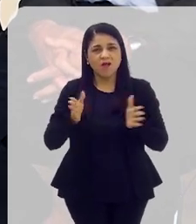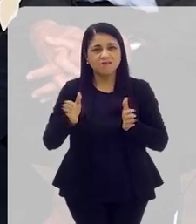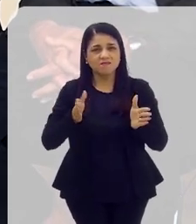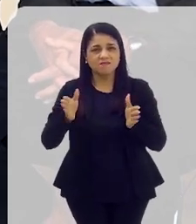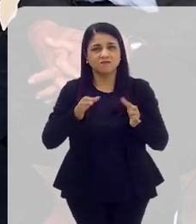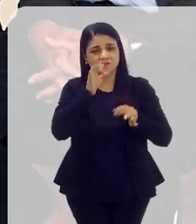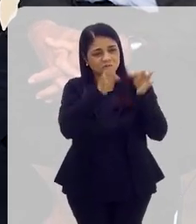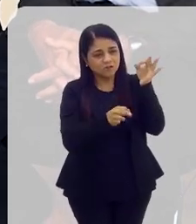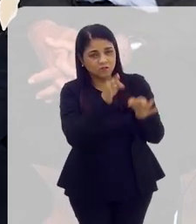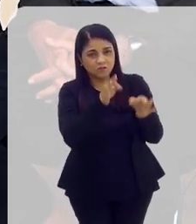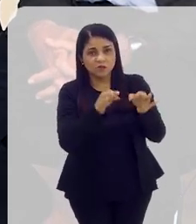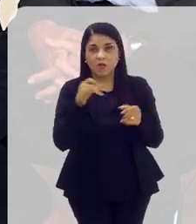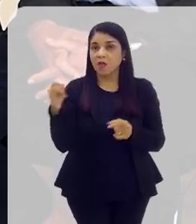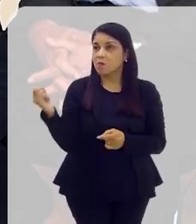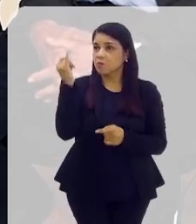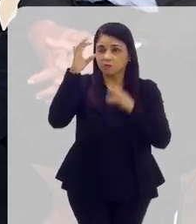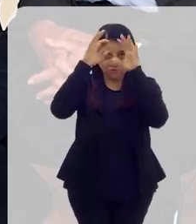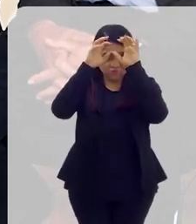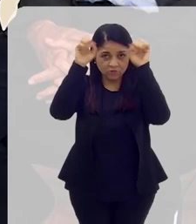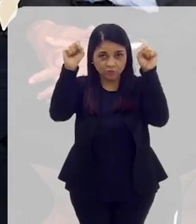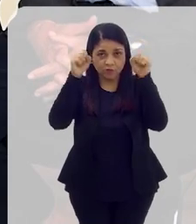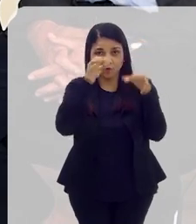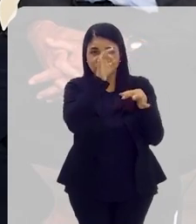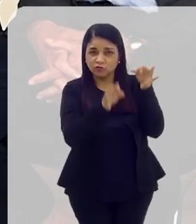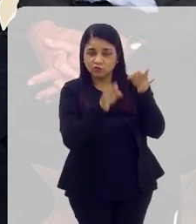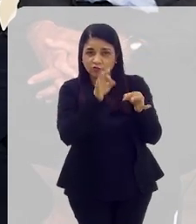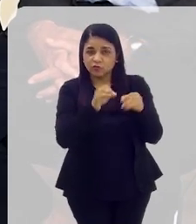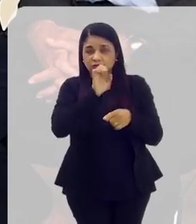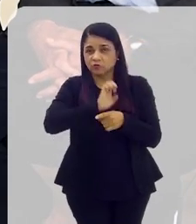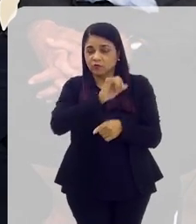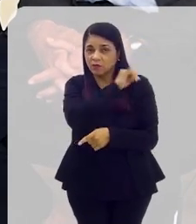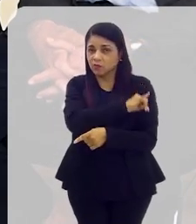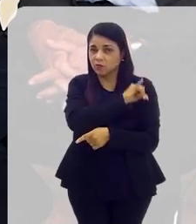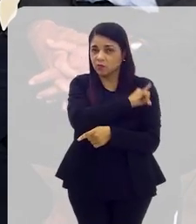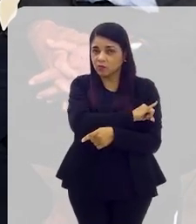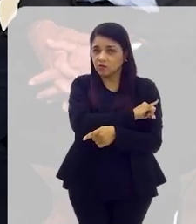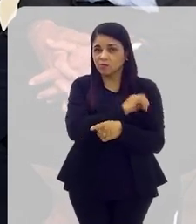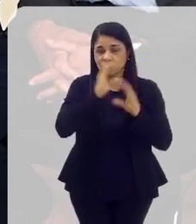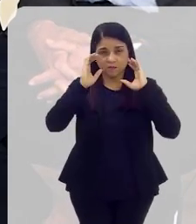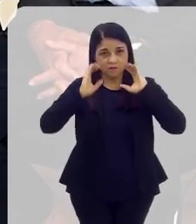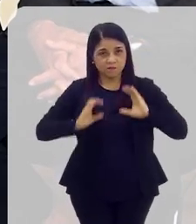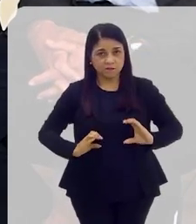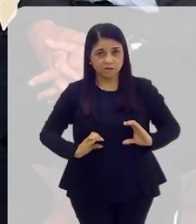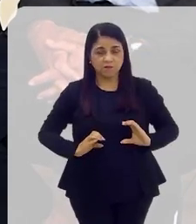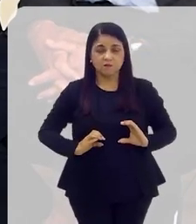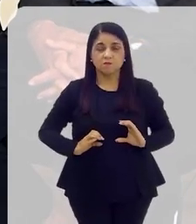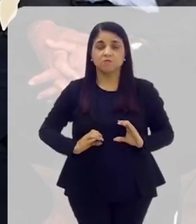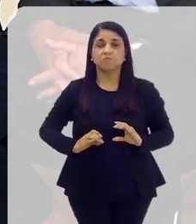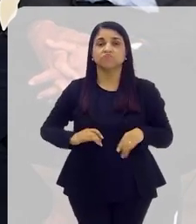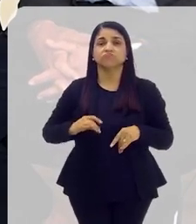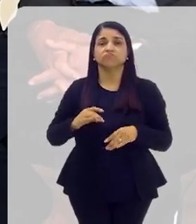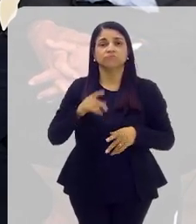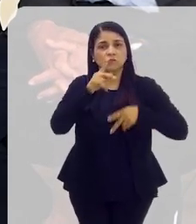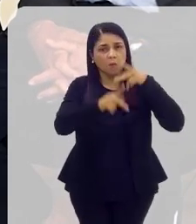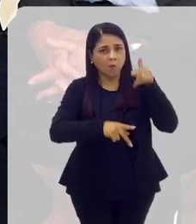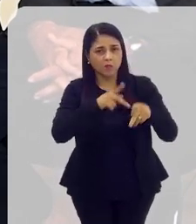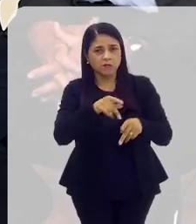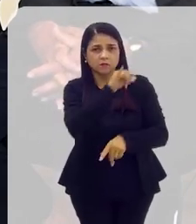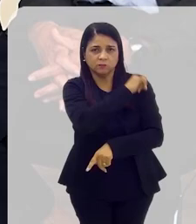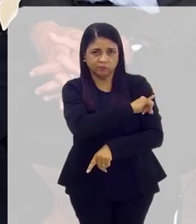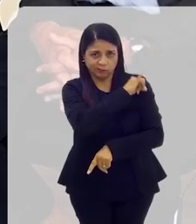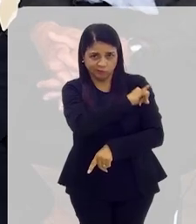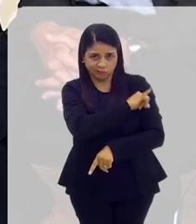justiça e a importância do Tribunal de Justiça do Rio de Janeiro para a cidadania dos cariocas e fluminentes.